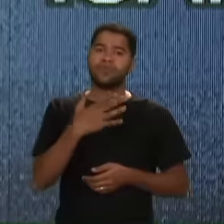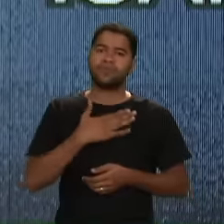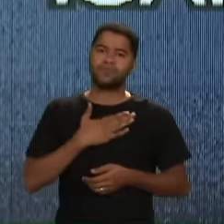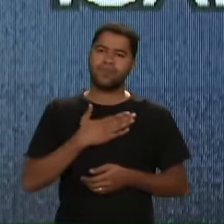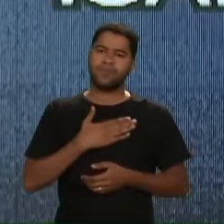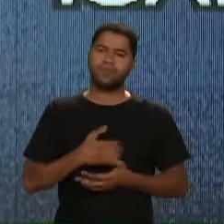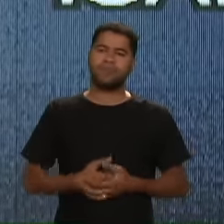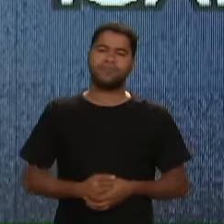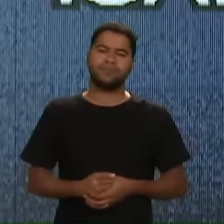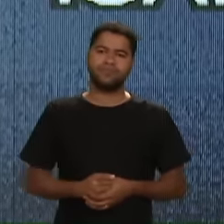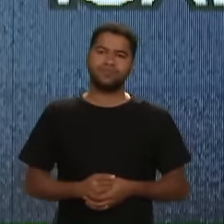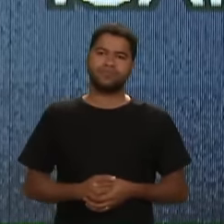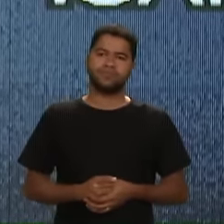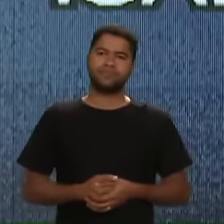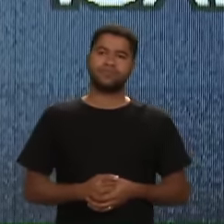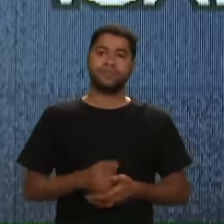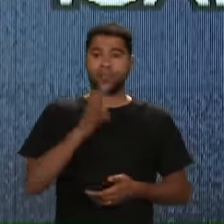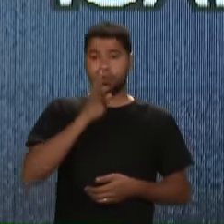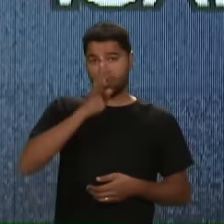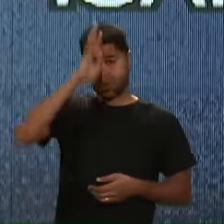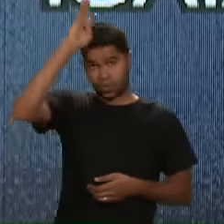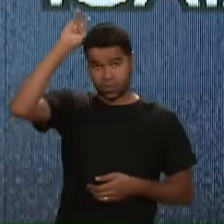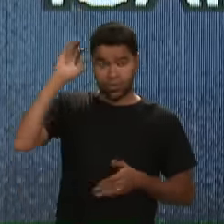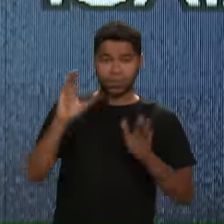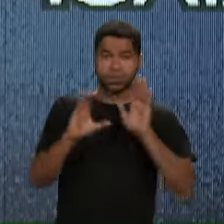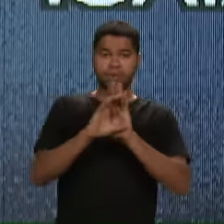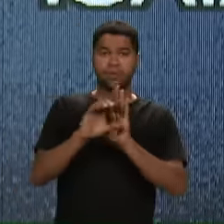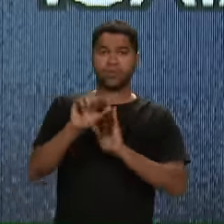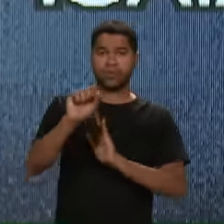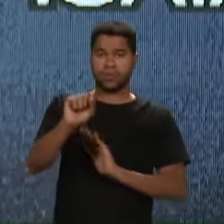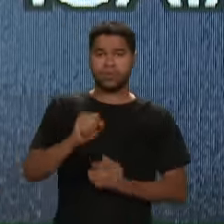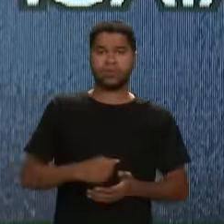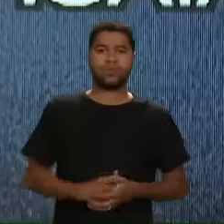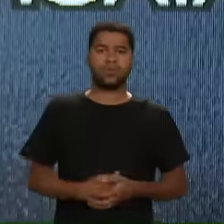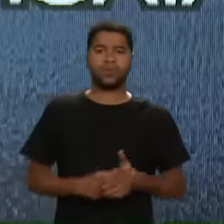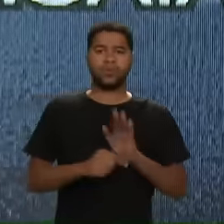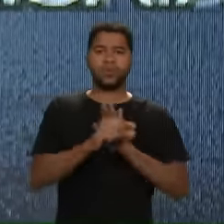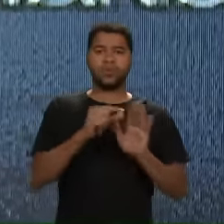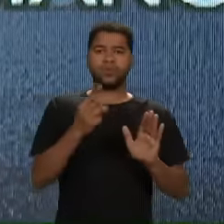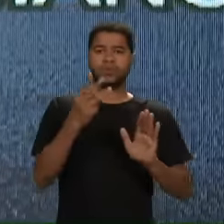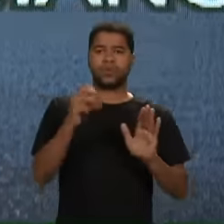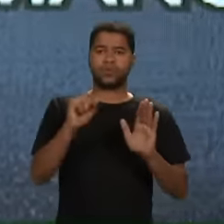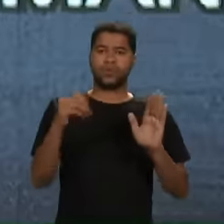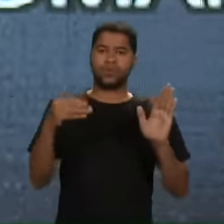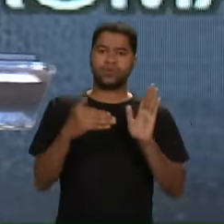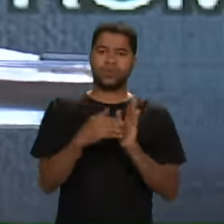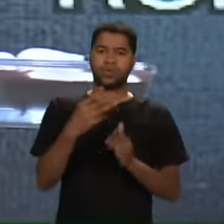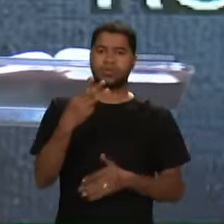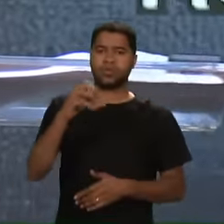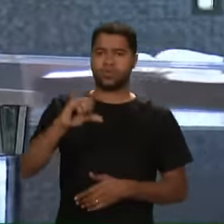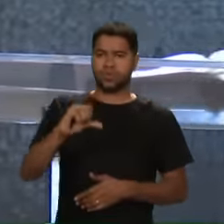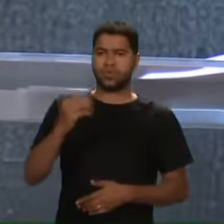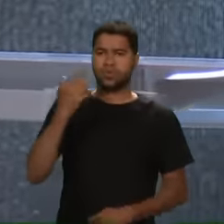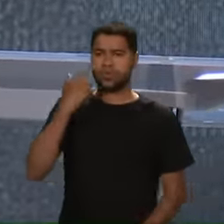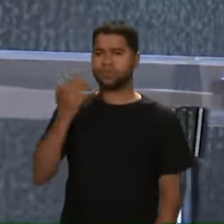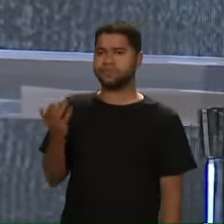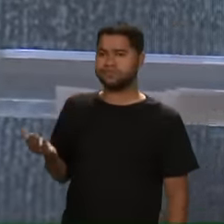meu Romanos capítulo 8 Versos 38 e 39